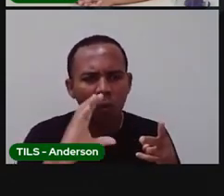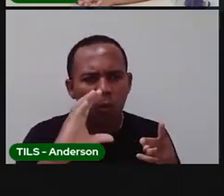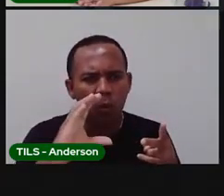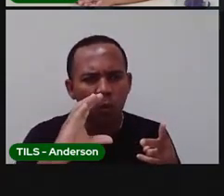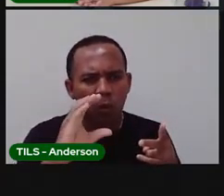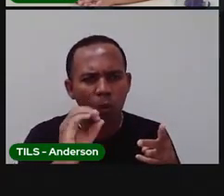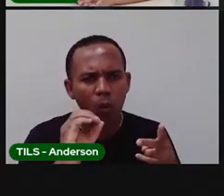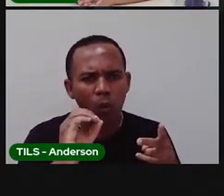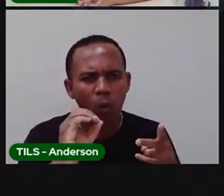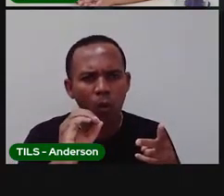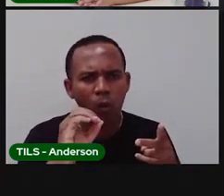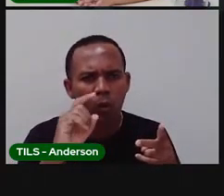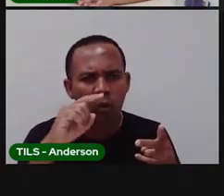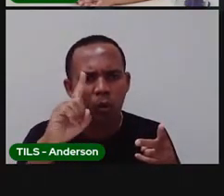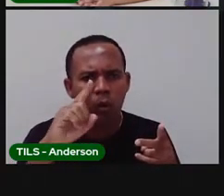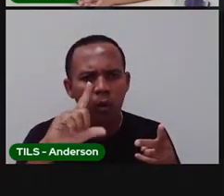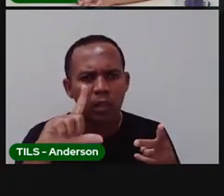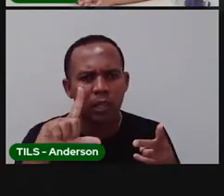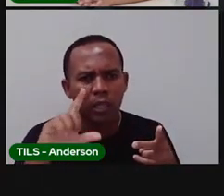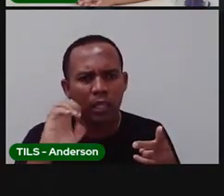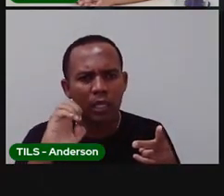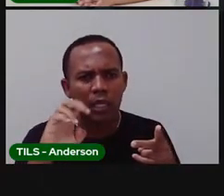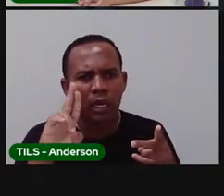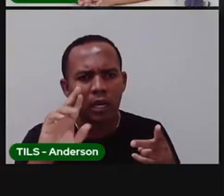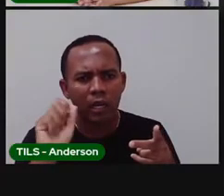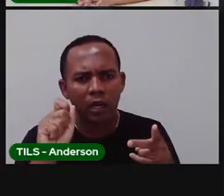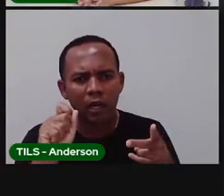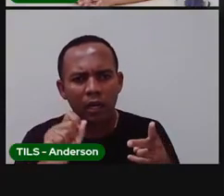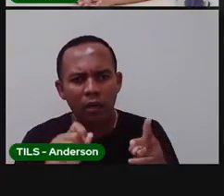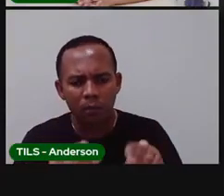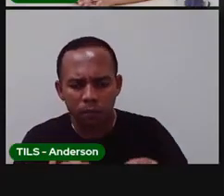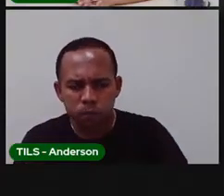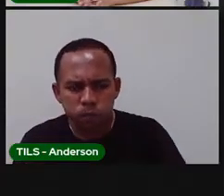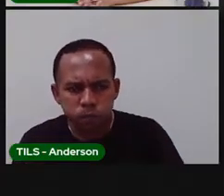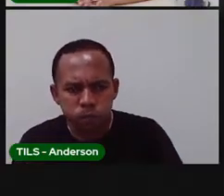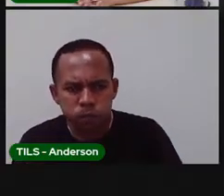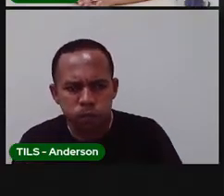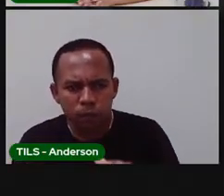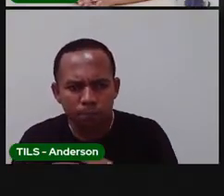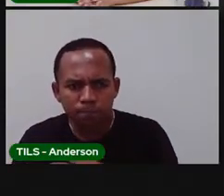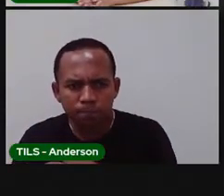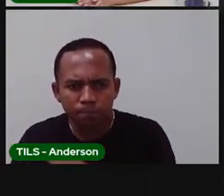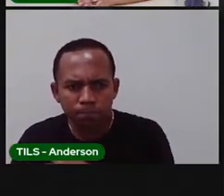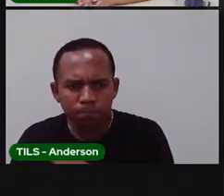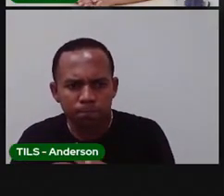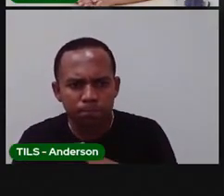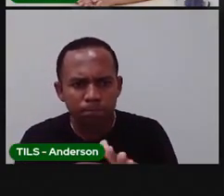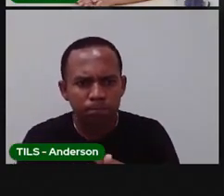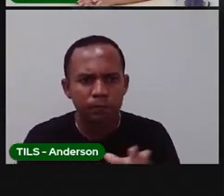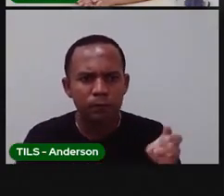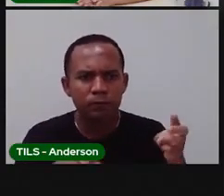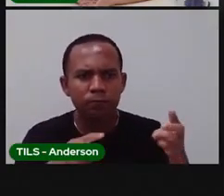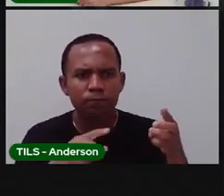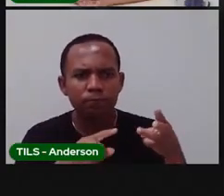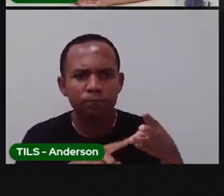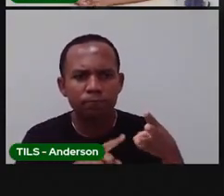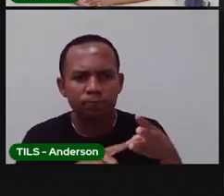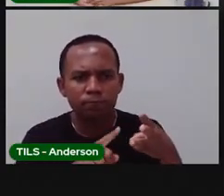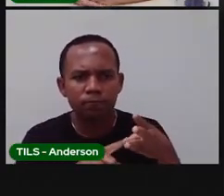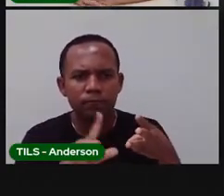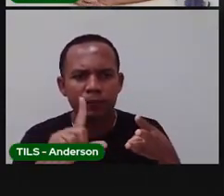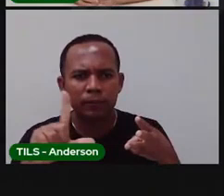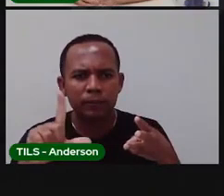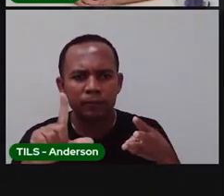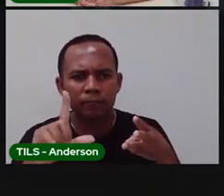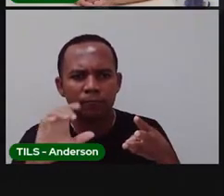responsável. Pergunta para a pró que está lhe acompanhando aí na sua escola, mas não deixa de fazer o quê? A atividade.